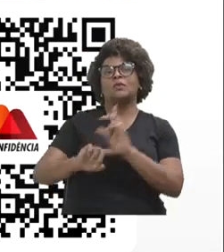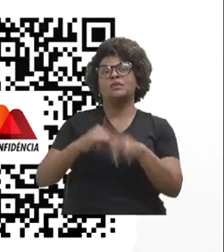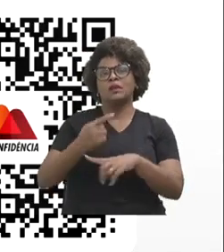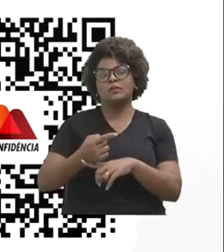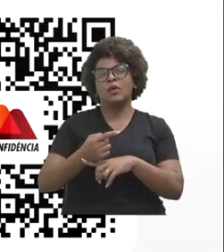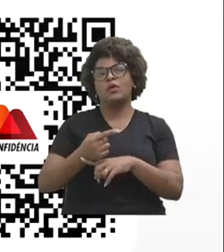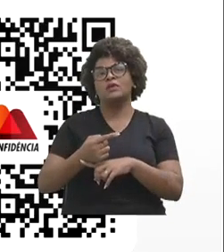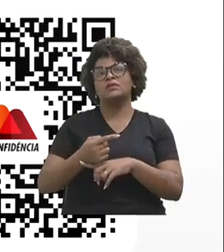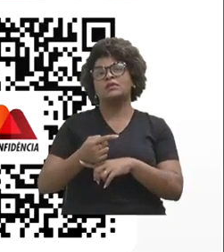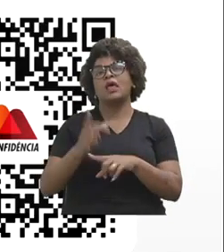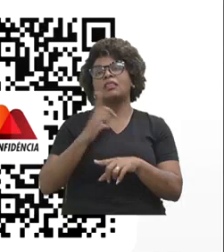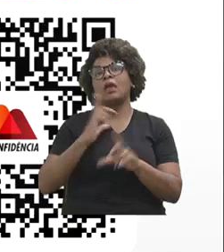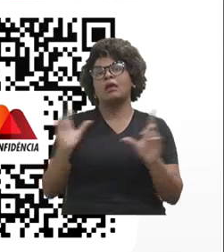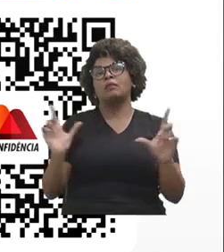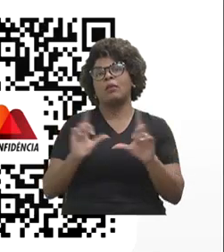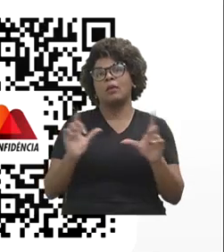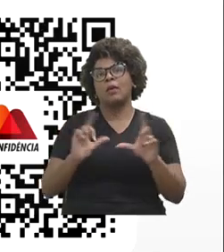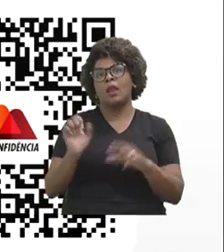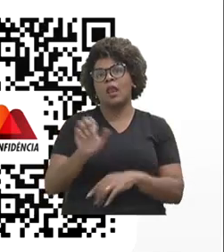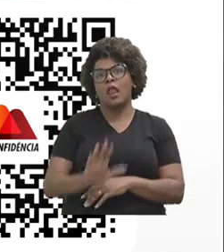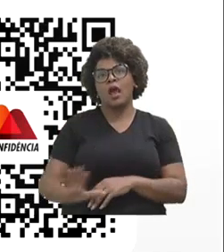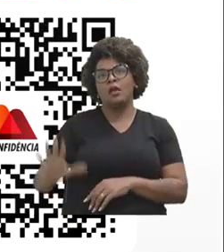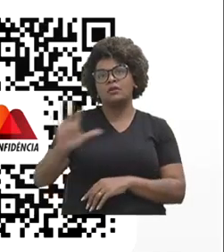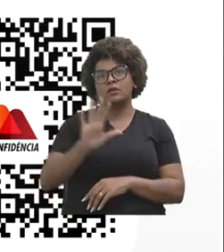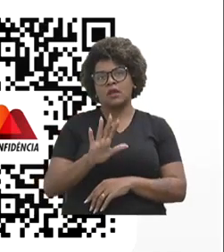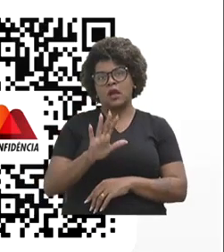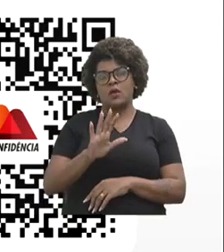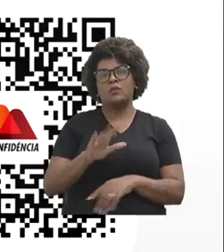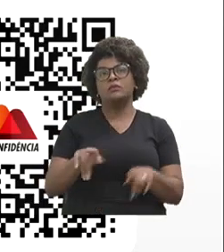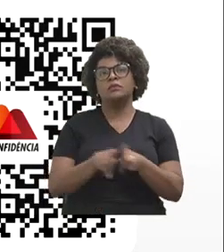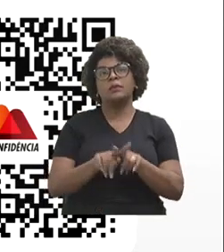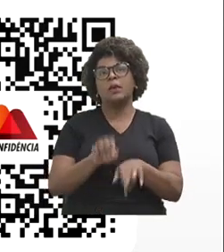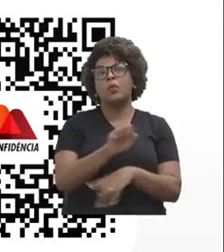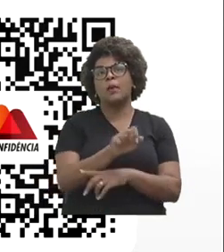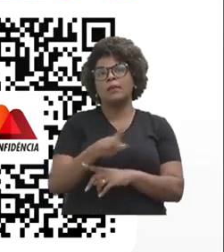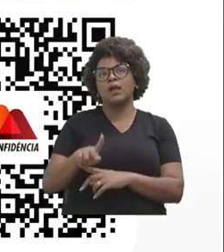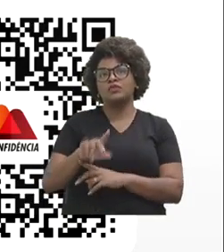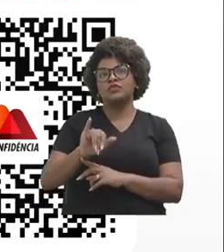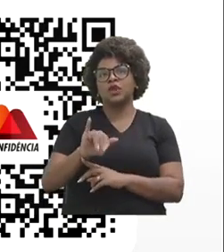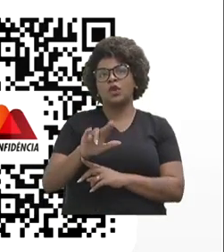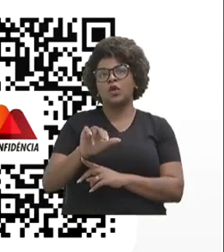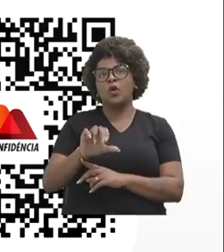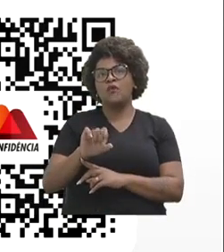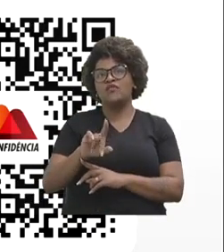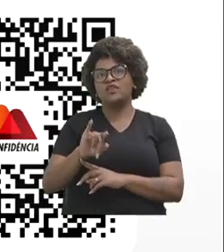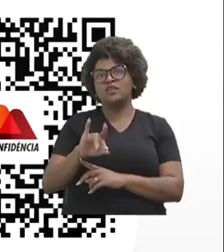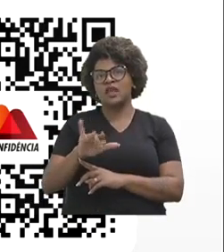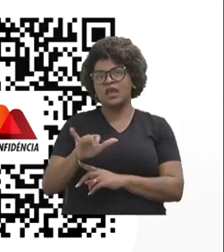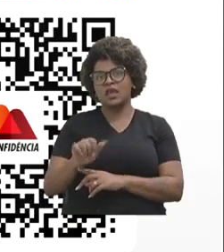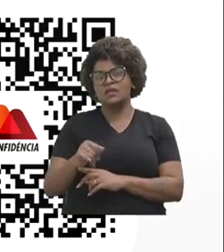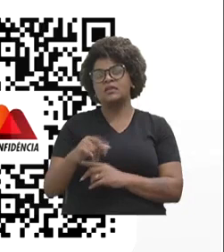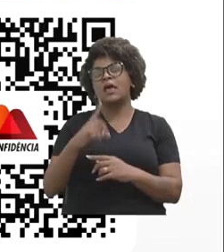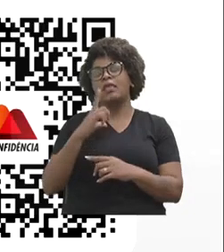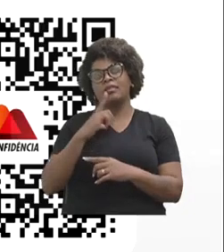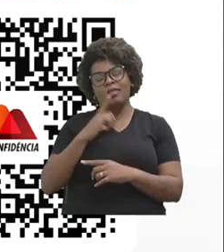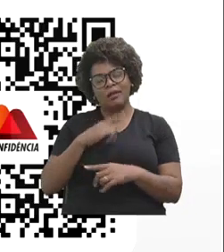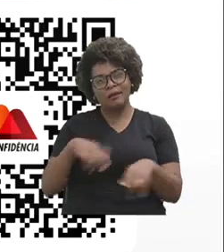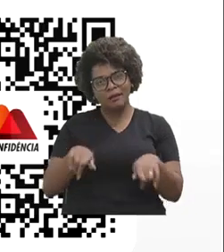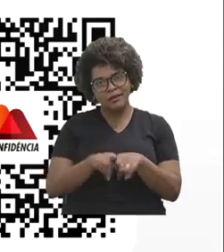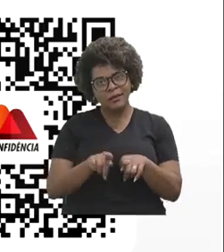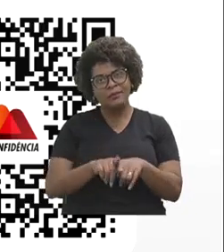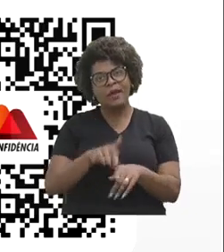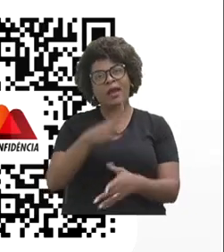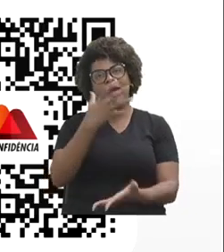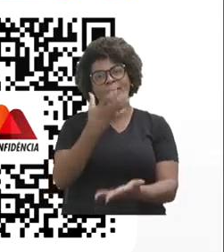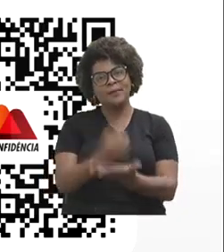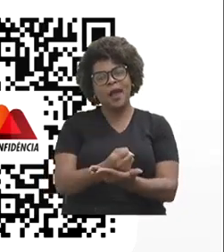nacional. Aí o aplicativo da Inconfidência, que eu já citei, a gente lançou, está no ar, quem não tem baixado aí, por favor.